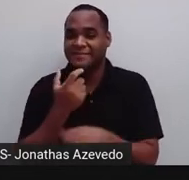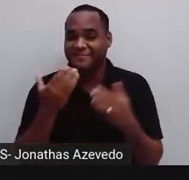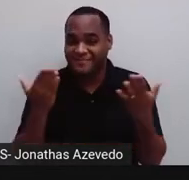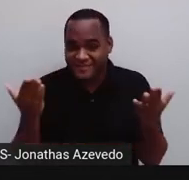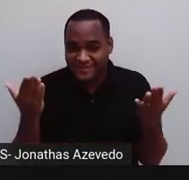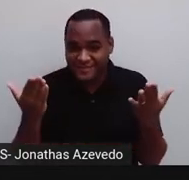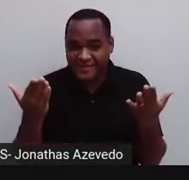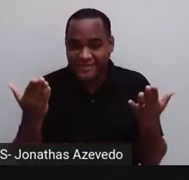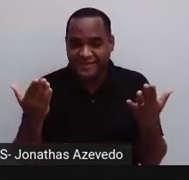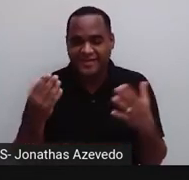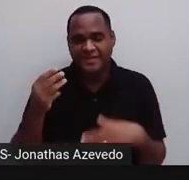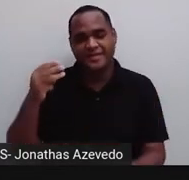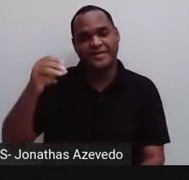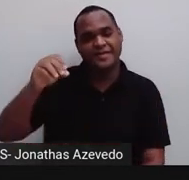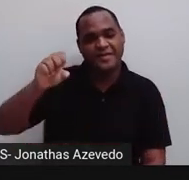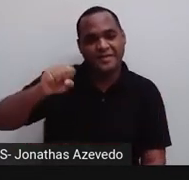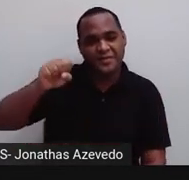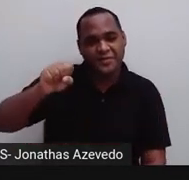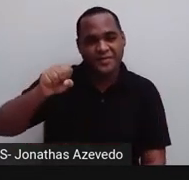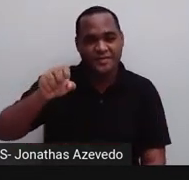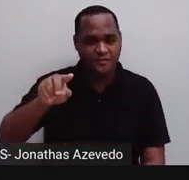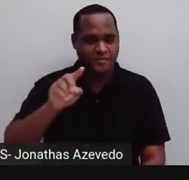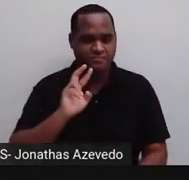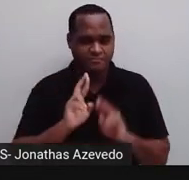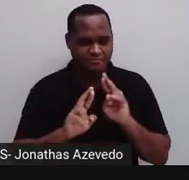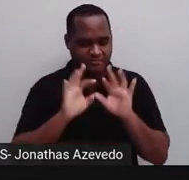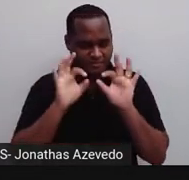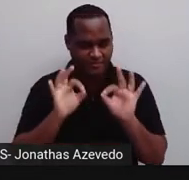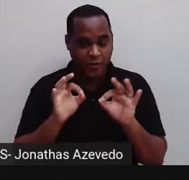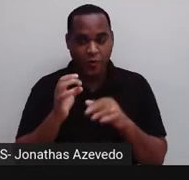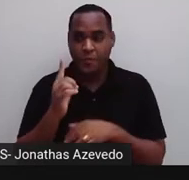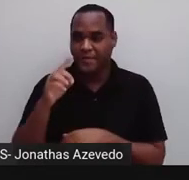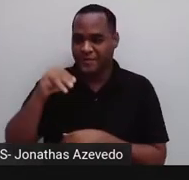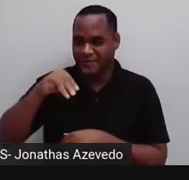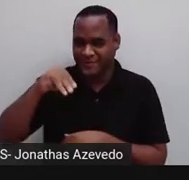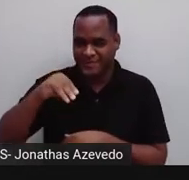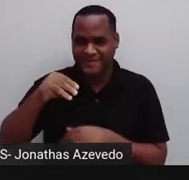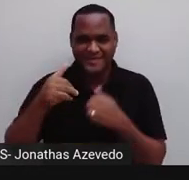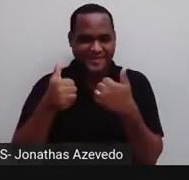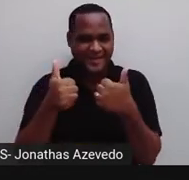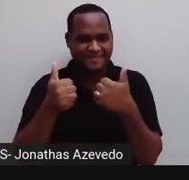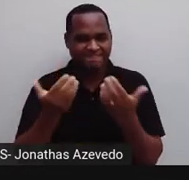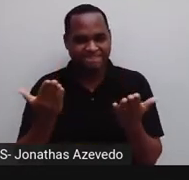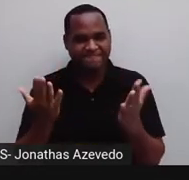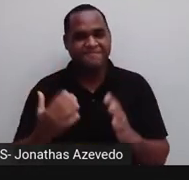vou te dar um tempinho e agora de um minuto tá bom? vai lá